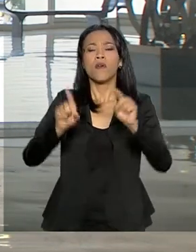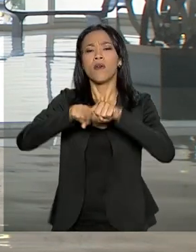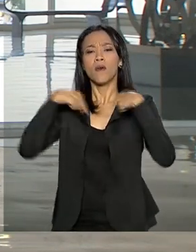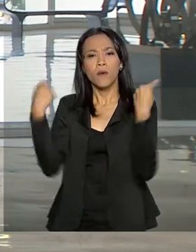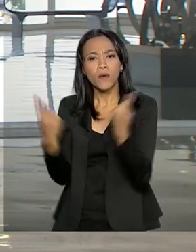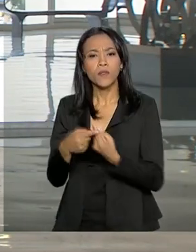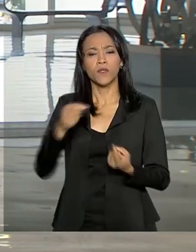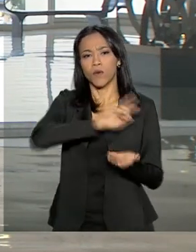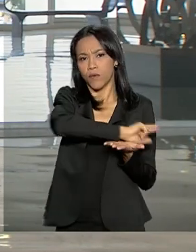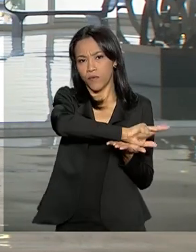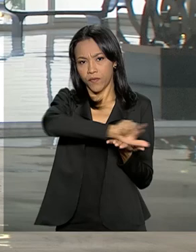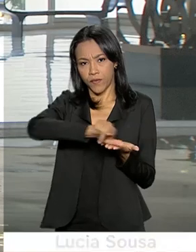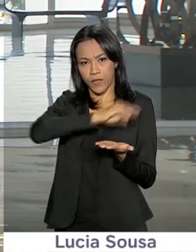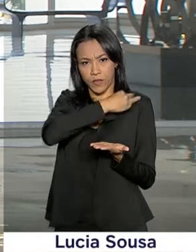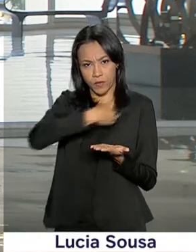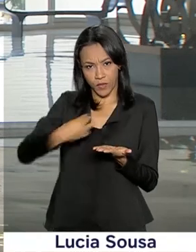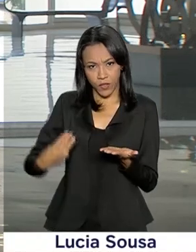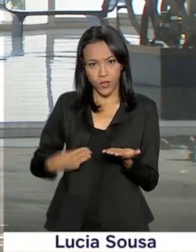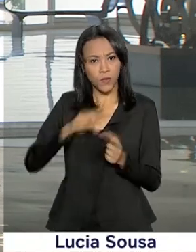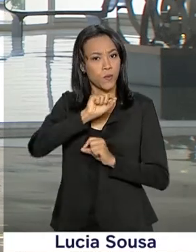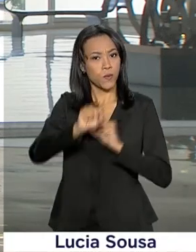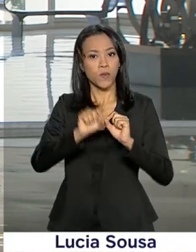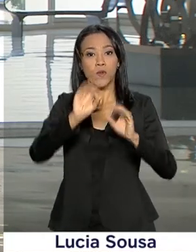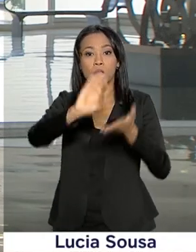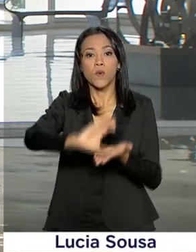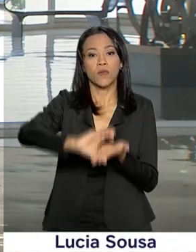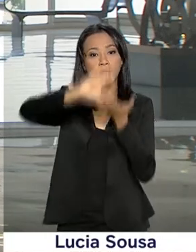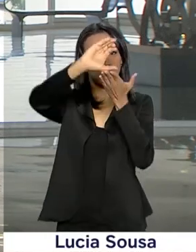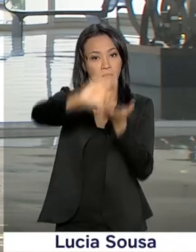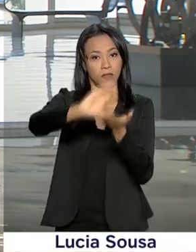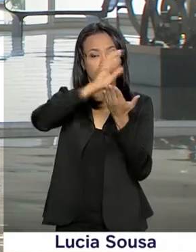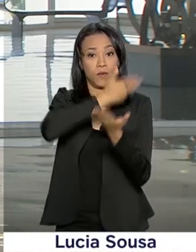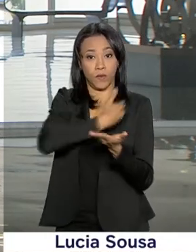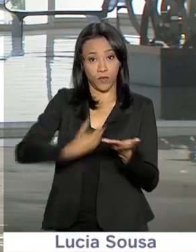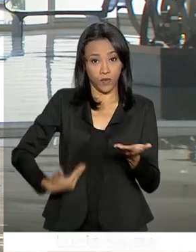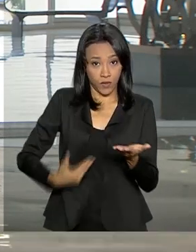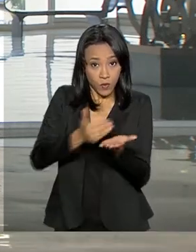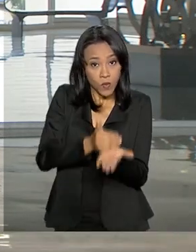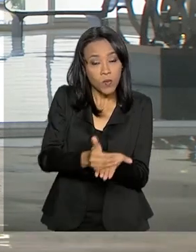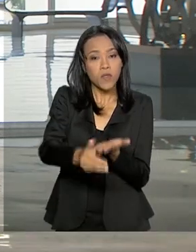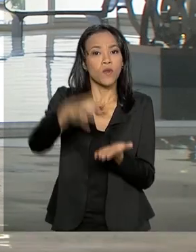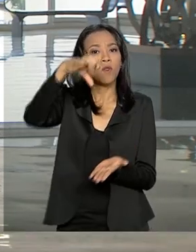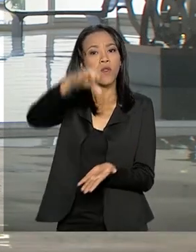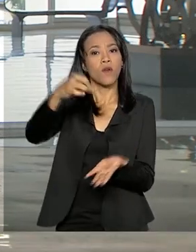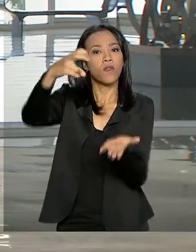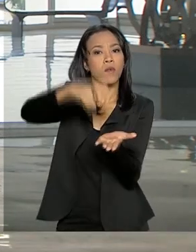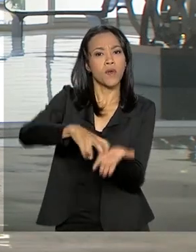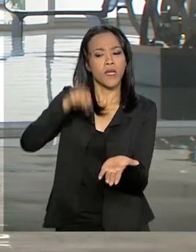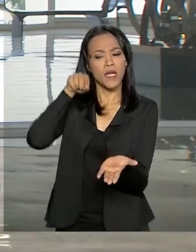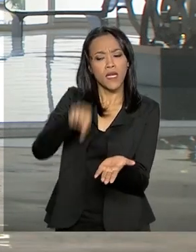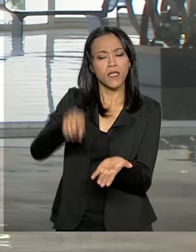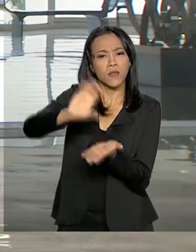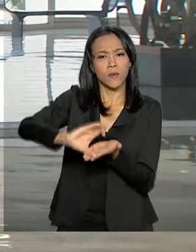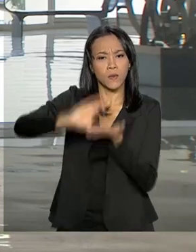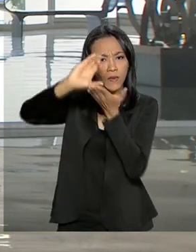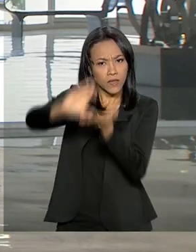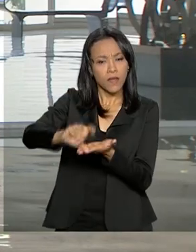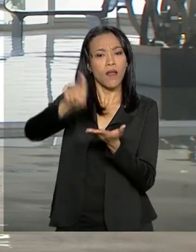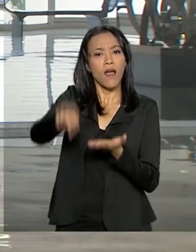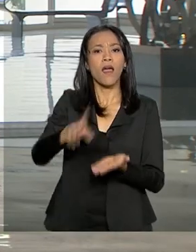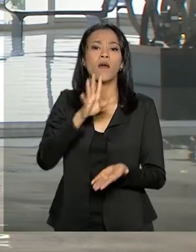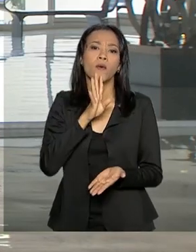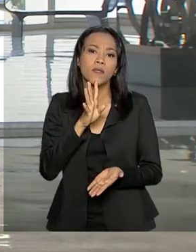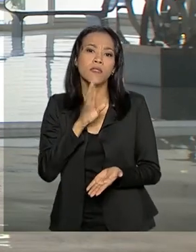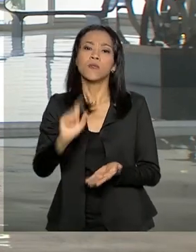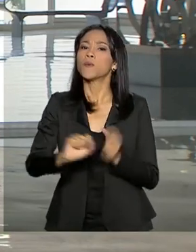ministros de Estado no Conselho de Governo. Essa reunião começou por volta das 9 horas da manhã. O Conselho de Governo, também conhecido como reunião